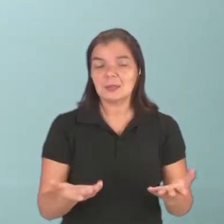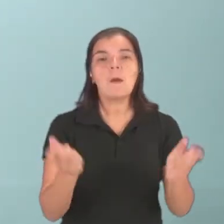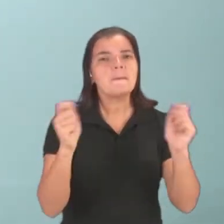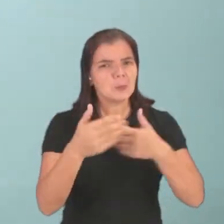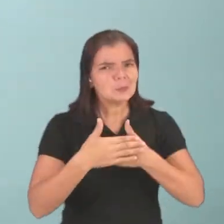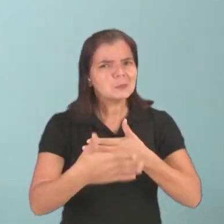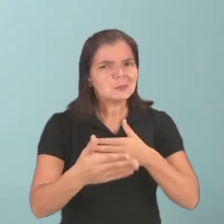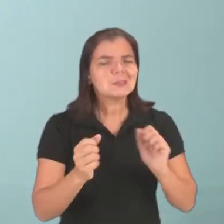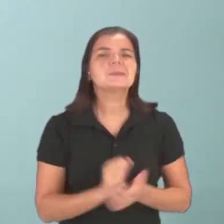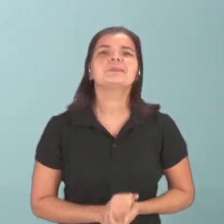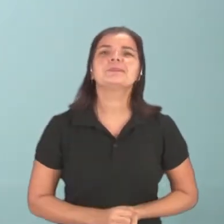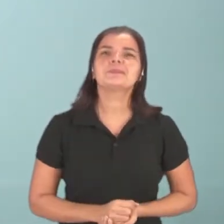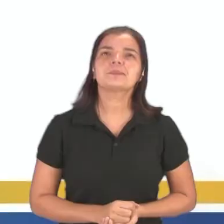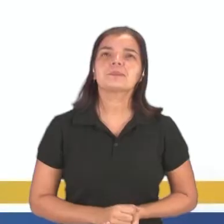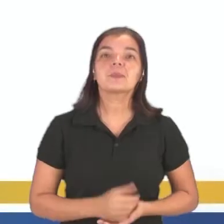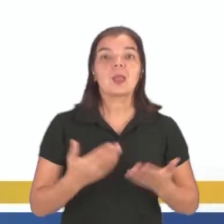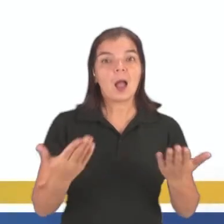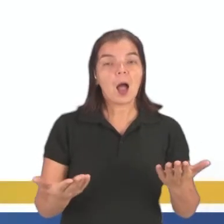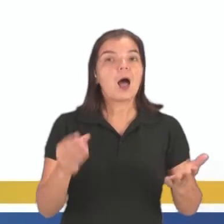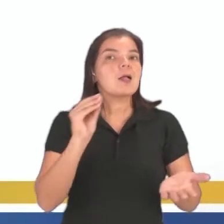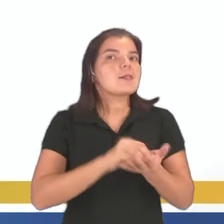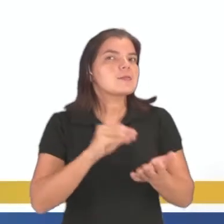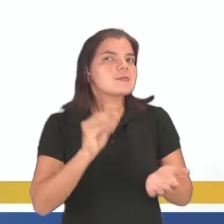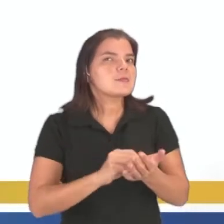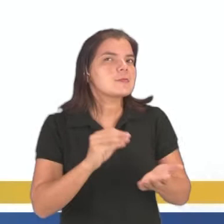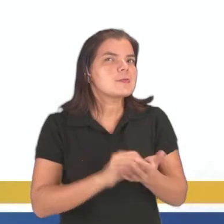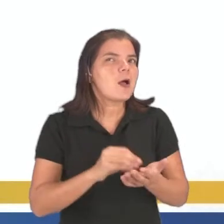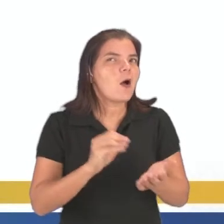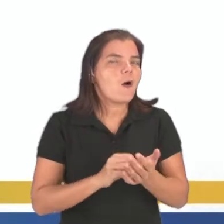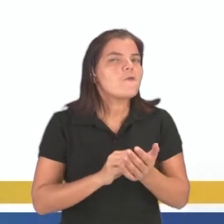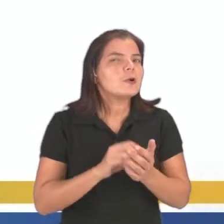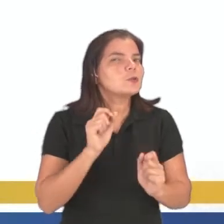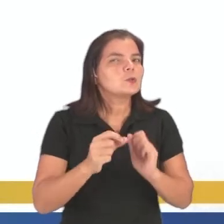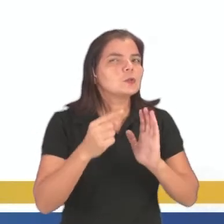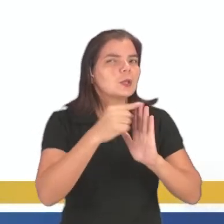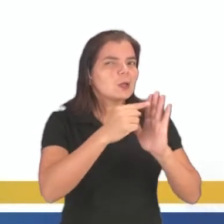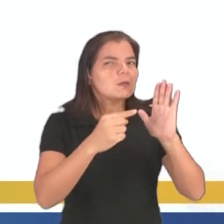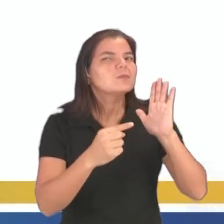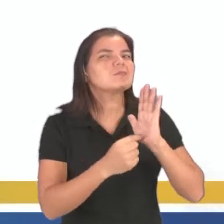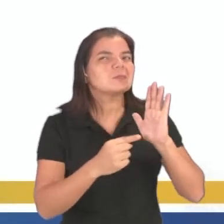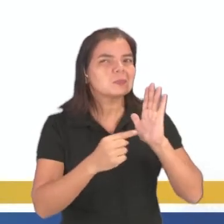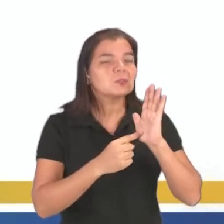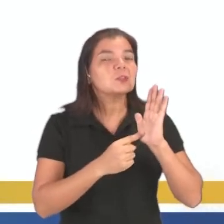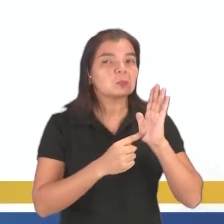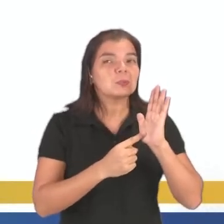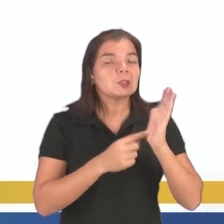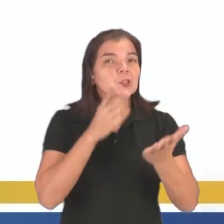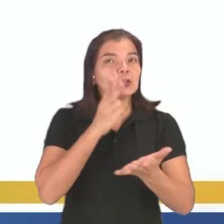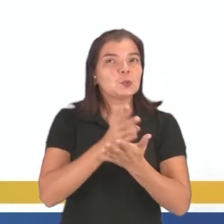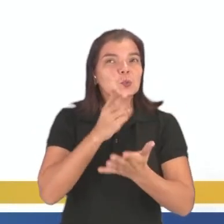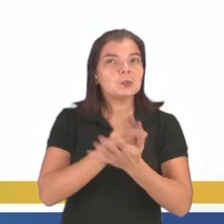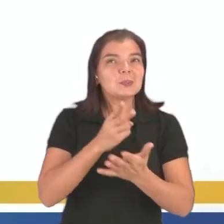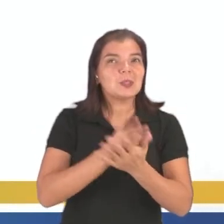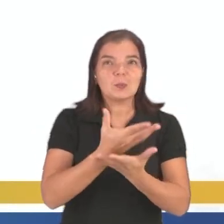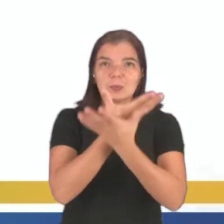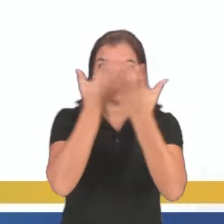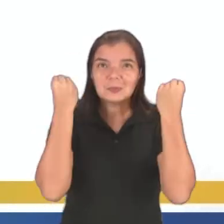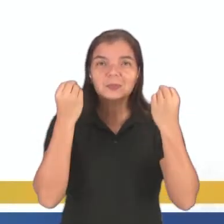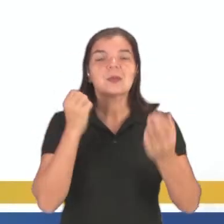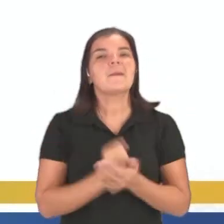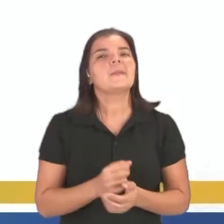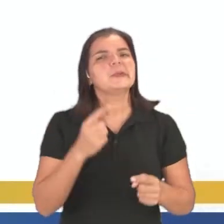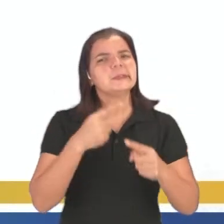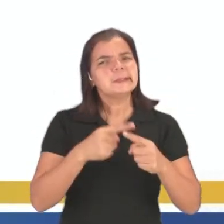Podemos seguir, pessoal? Olha só. Ah, tá faltando só um pontinho de exclamação de cabeça pra baixo ali antes do sempre. Tá, pessoal? Não esqueçam.